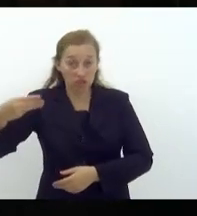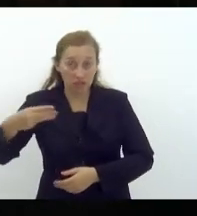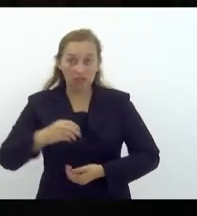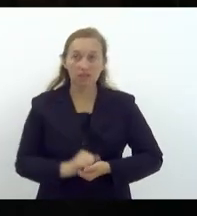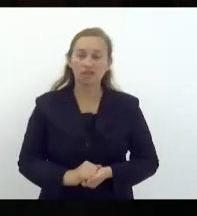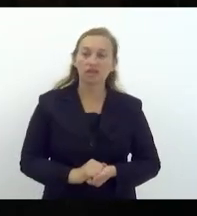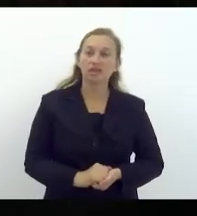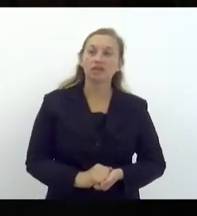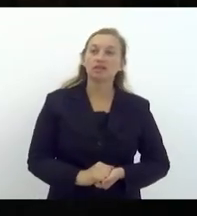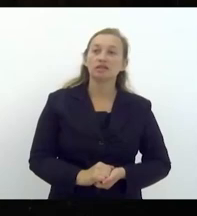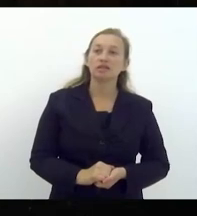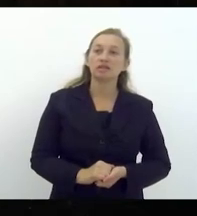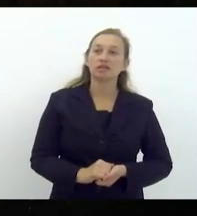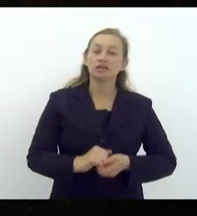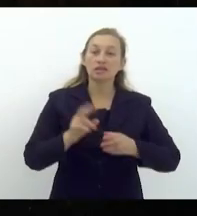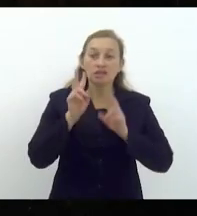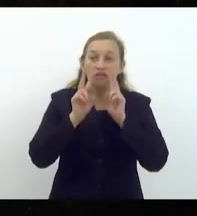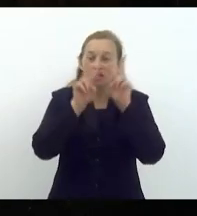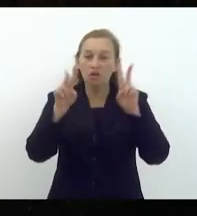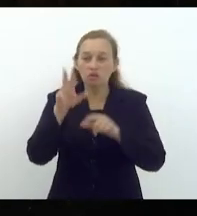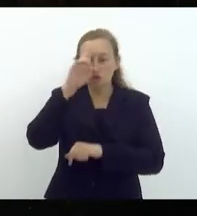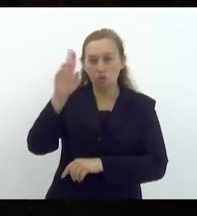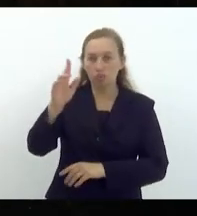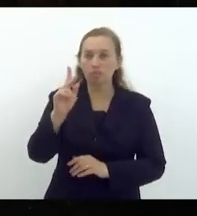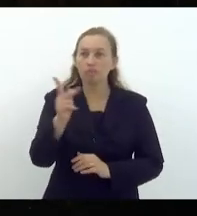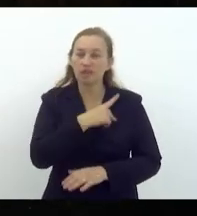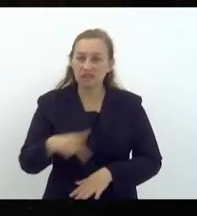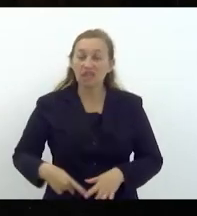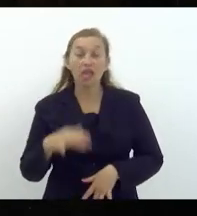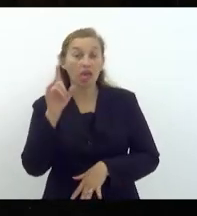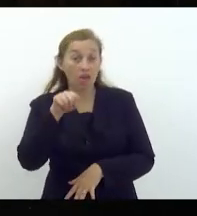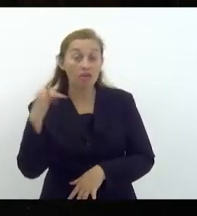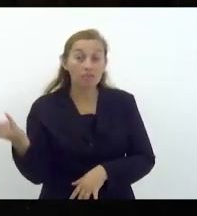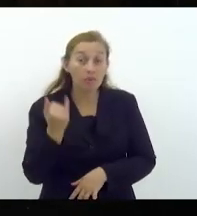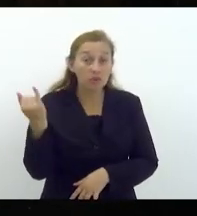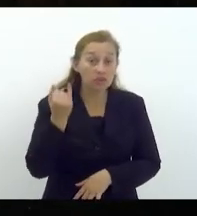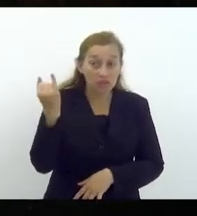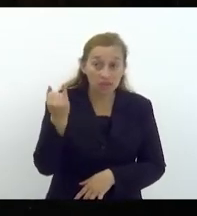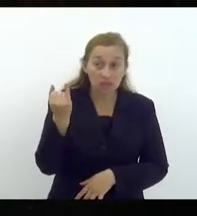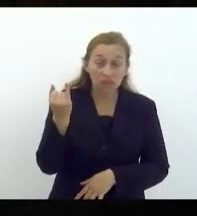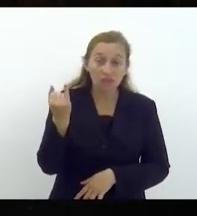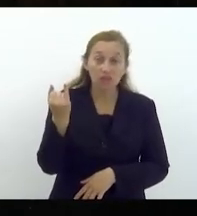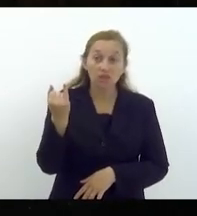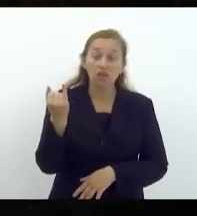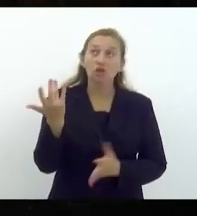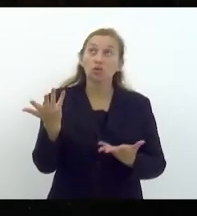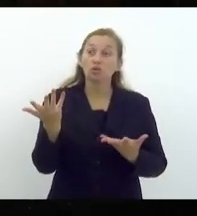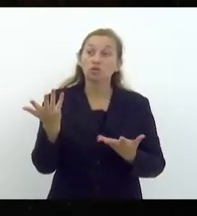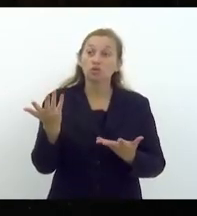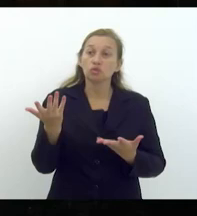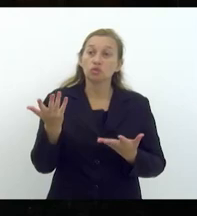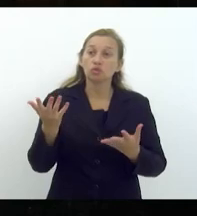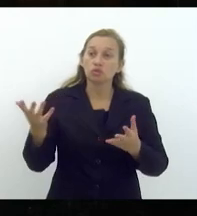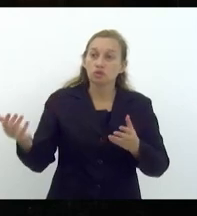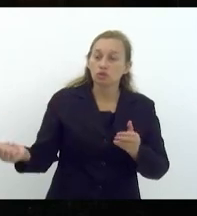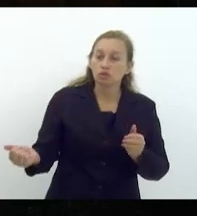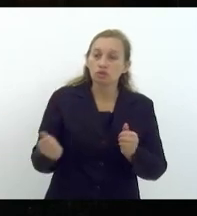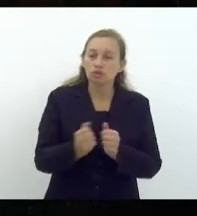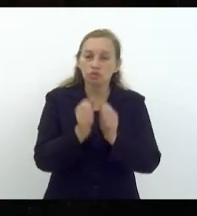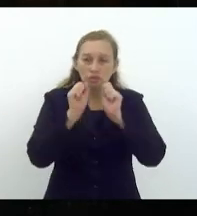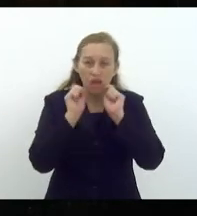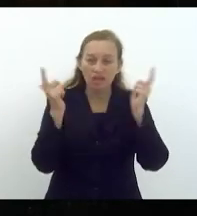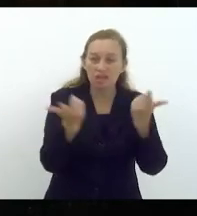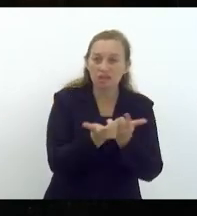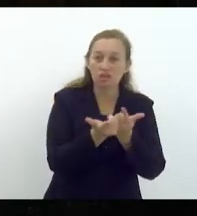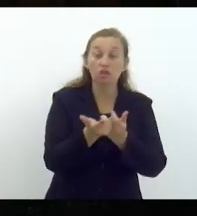Neste cenário, presidente, a importância do envolvimento da Assembleia Legislativa